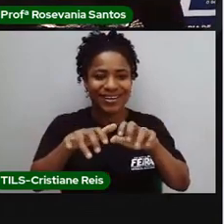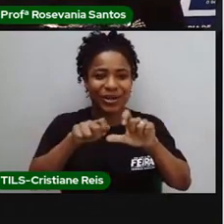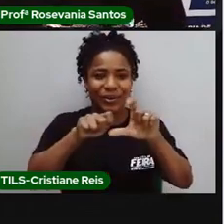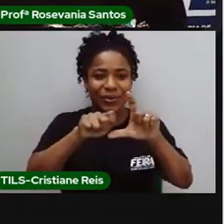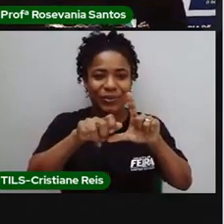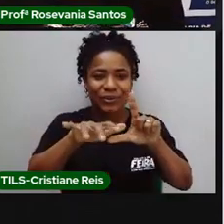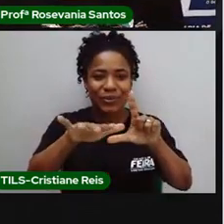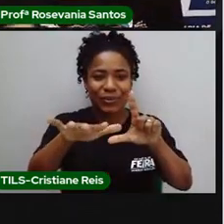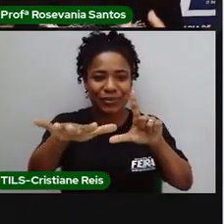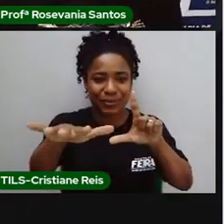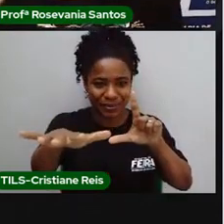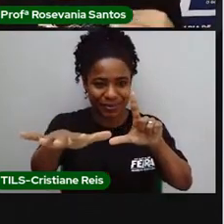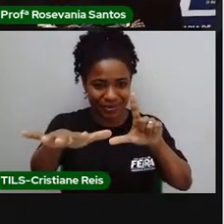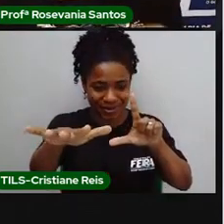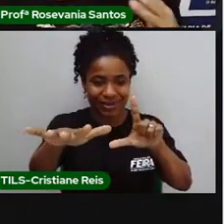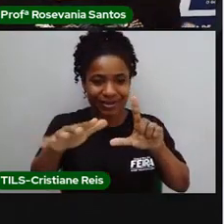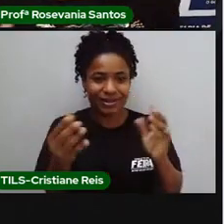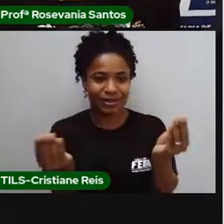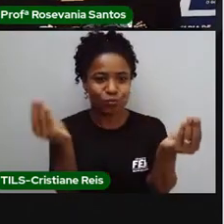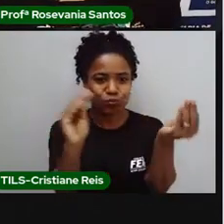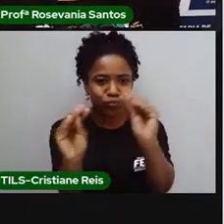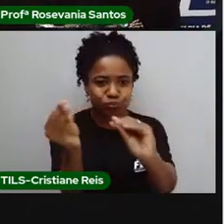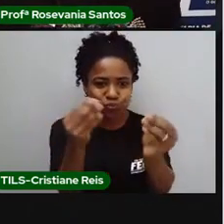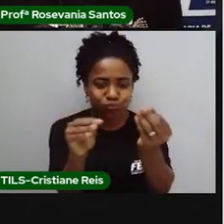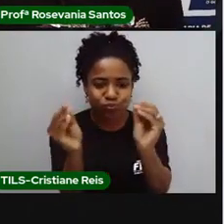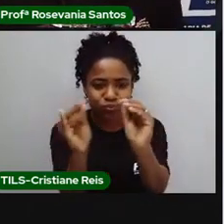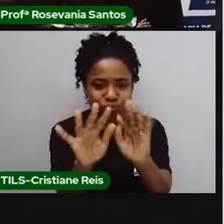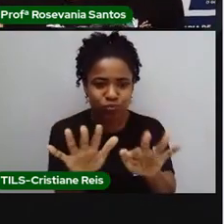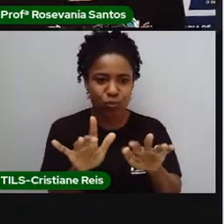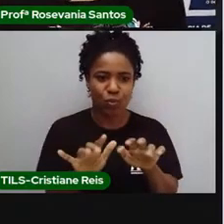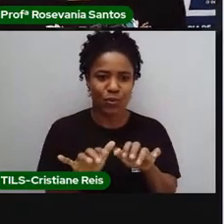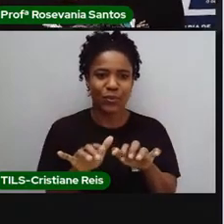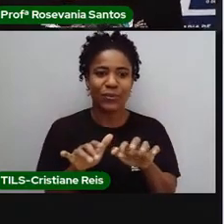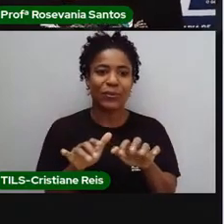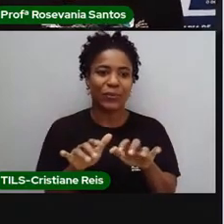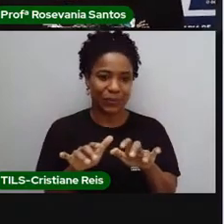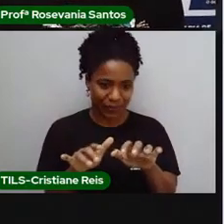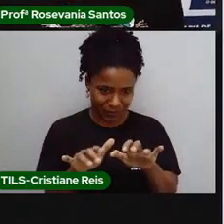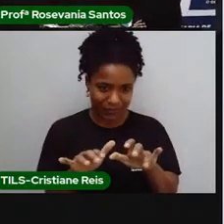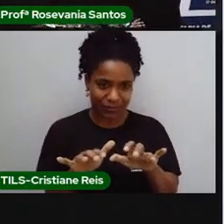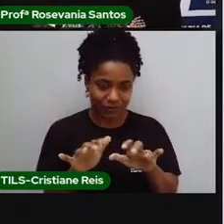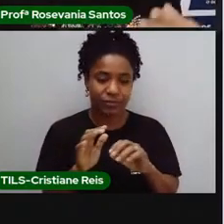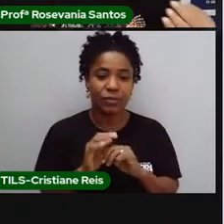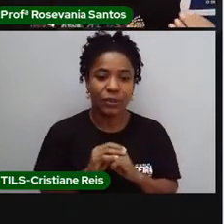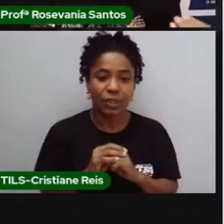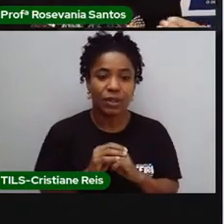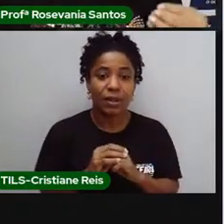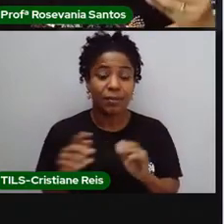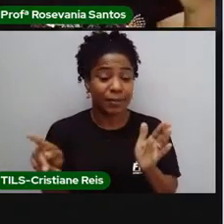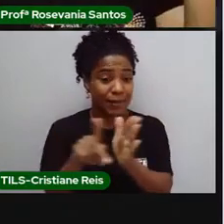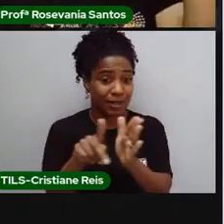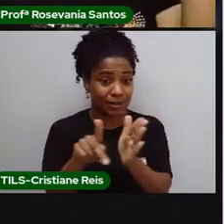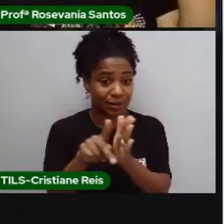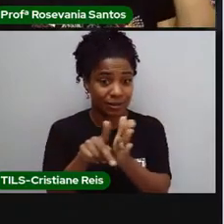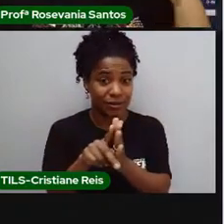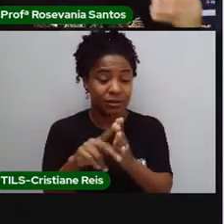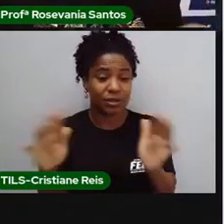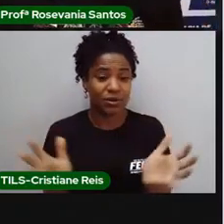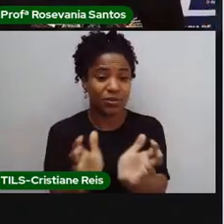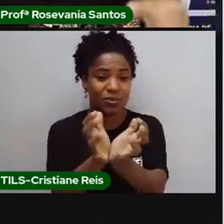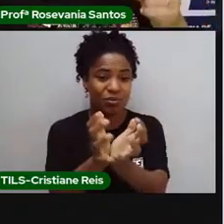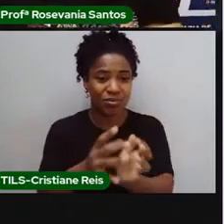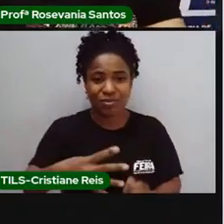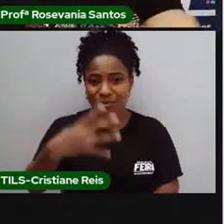vocês, né, estarem acompanhando aí as bobeirinhas desse negócio. E ela faz parte desse setor quaternário. Agora, só que a gente deve